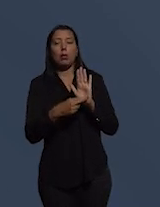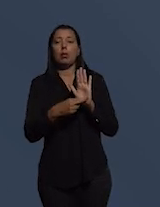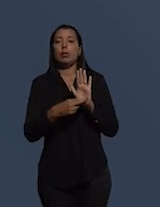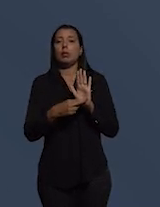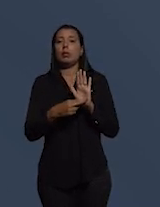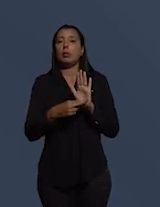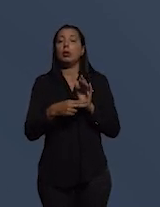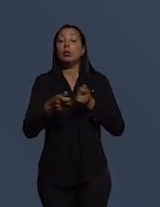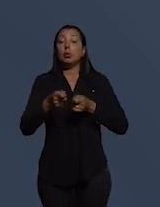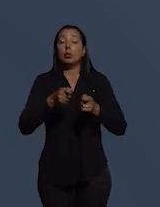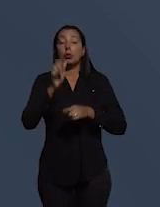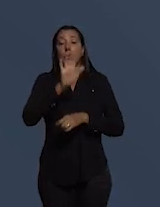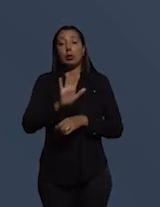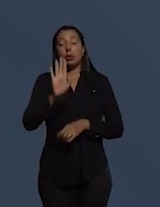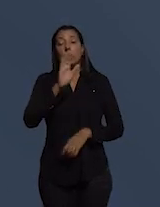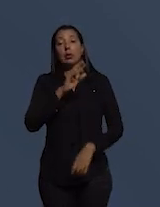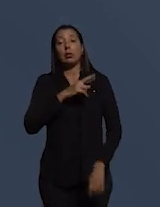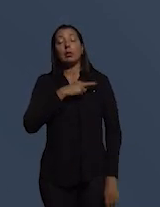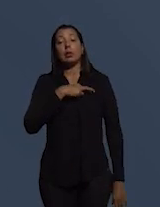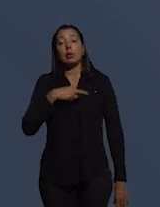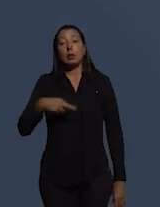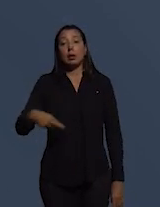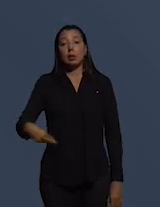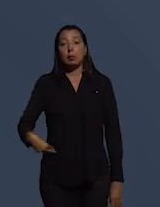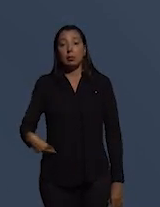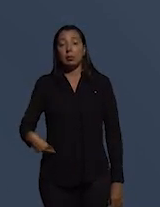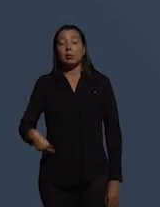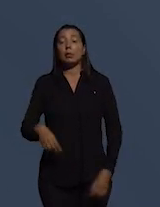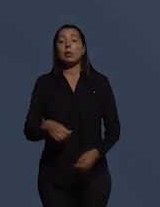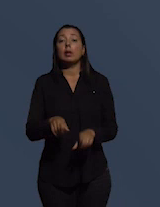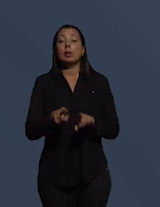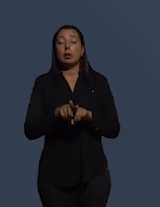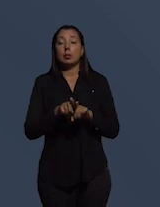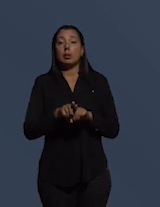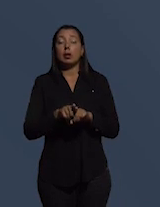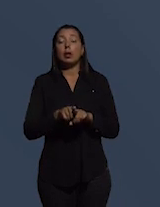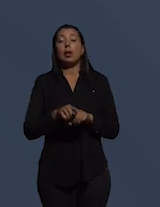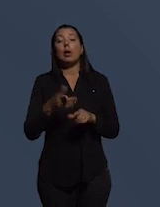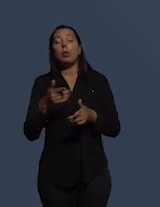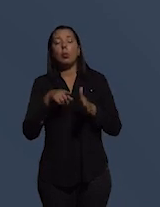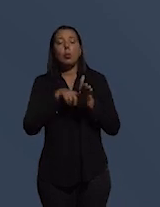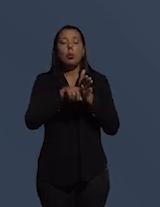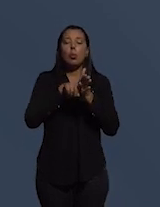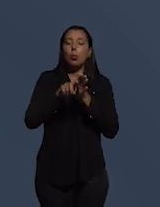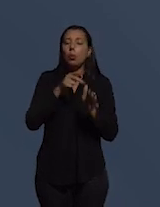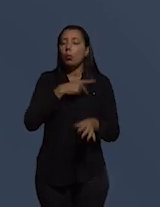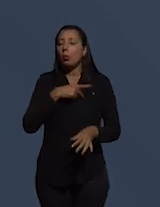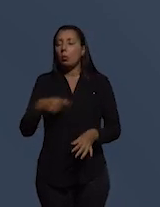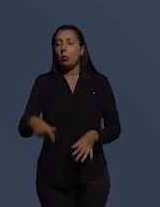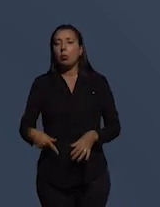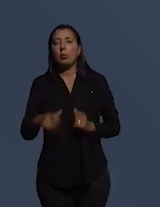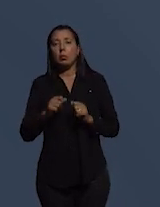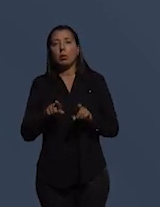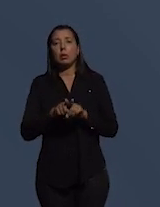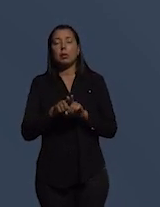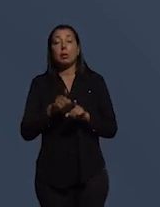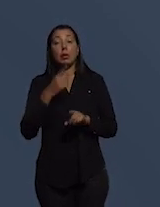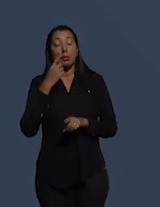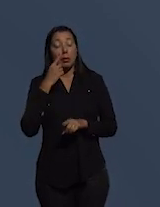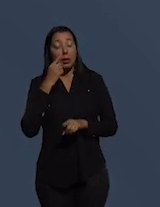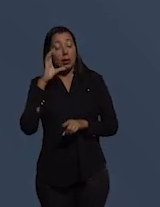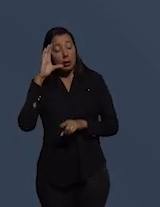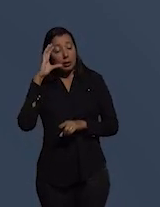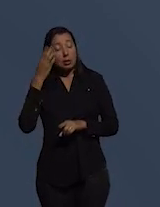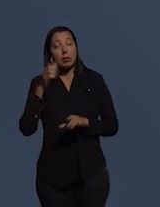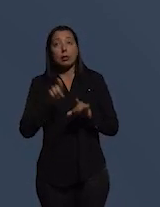controlador geral da república controladoria geral dos auditores públicos que possam ver como as decisões